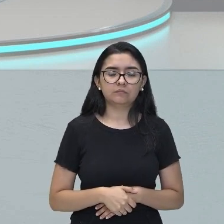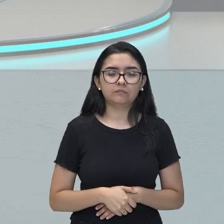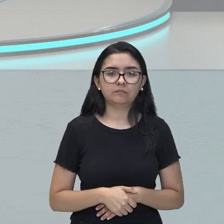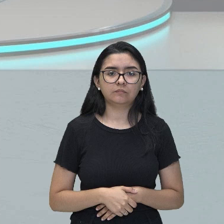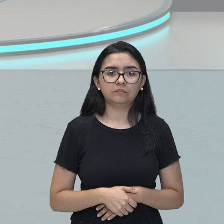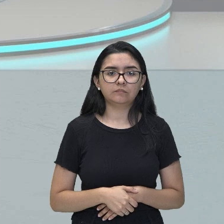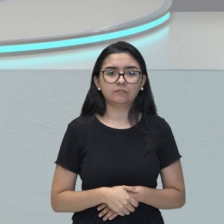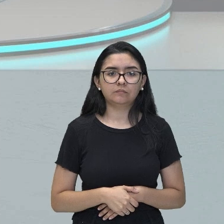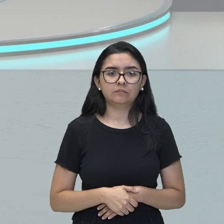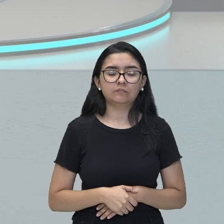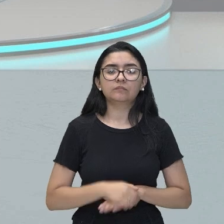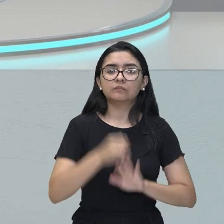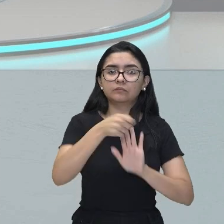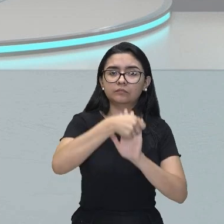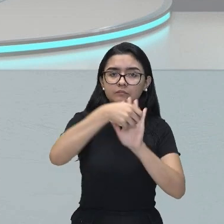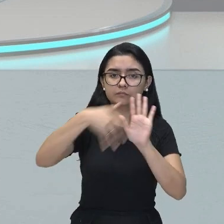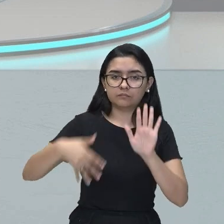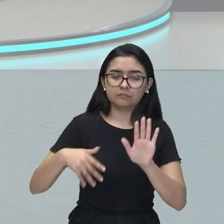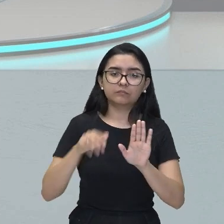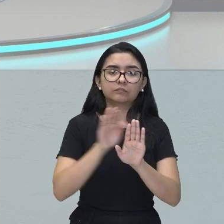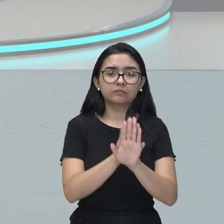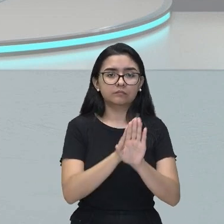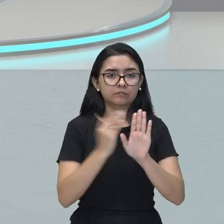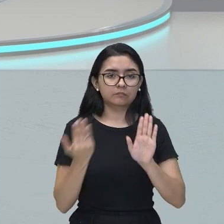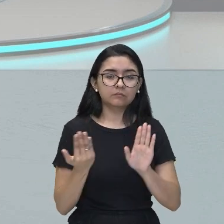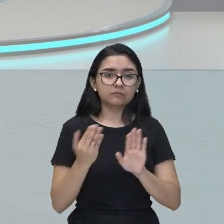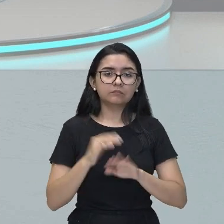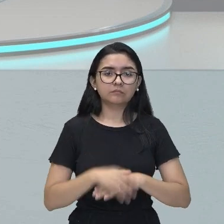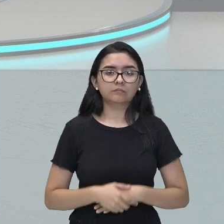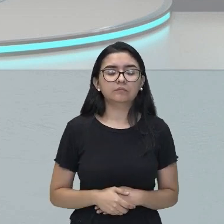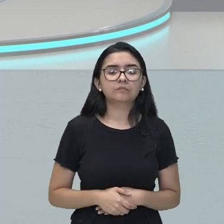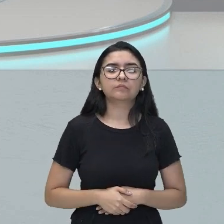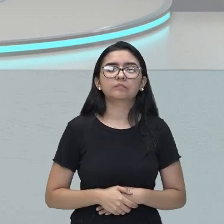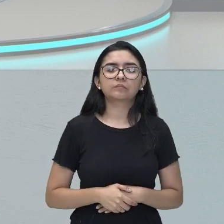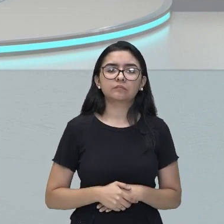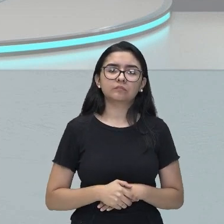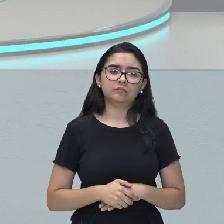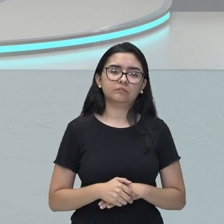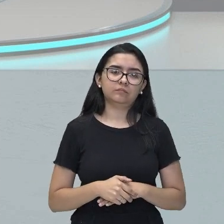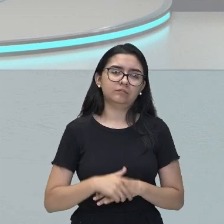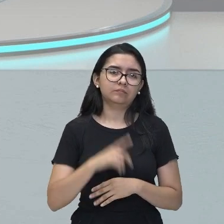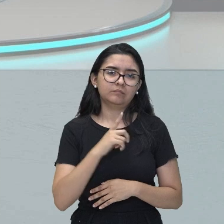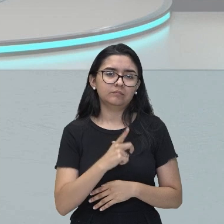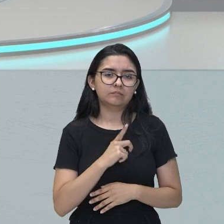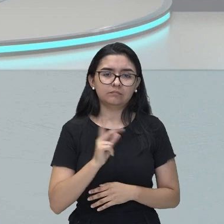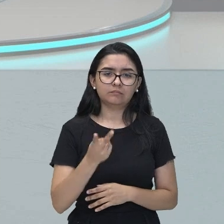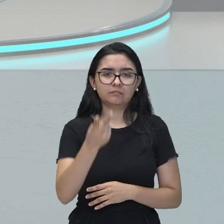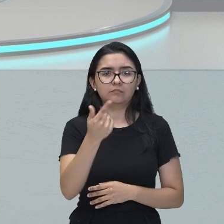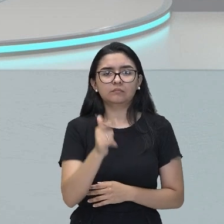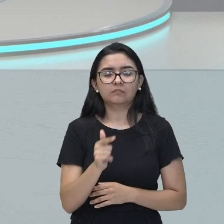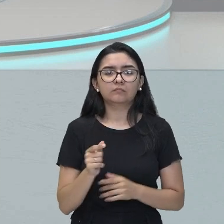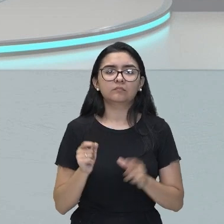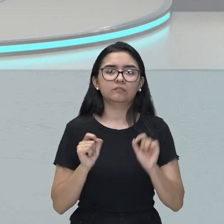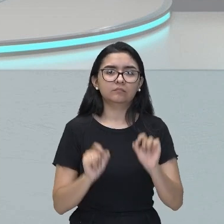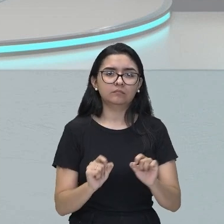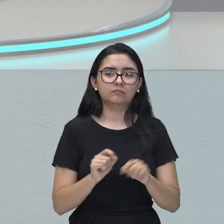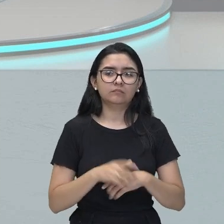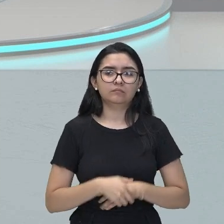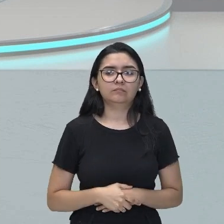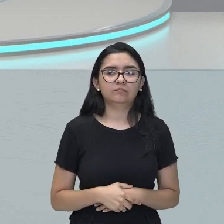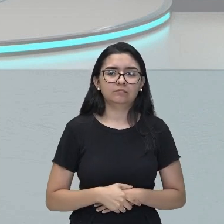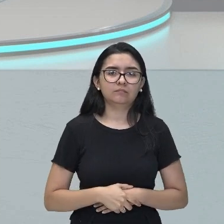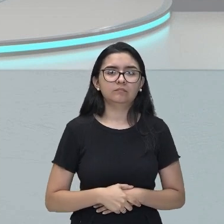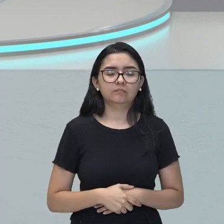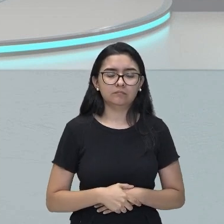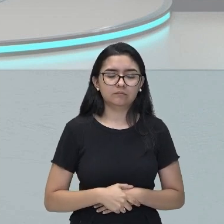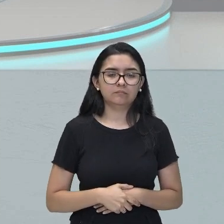da figura de linguagem antítese, né? A inconstância das coisas, a inconstância do ser,